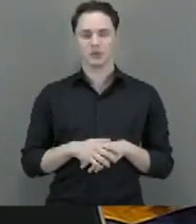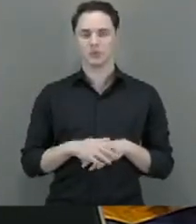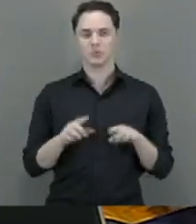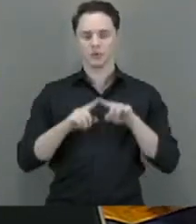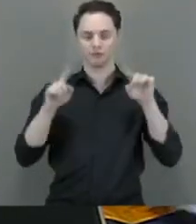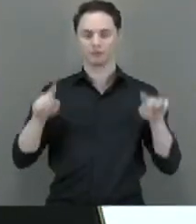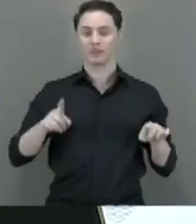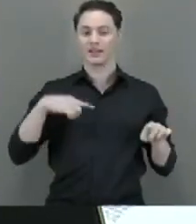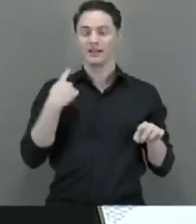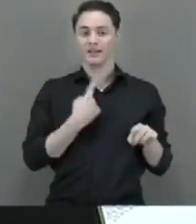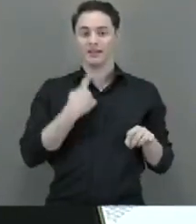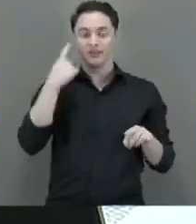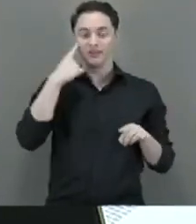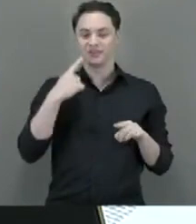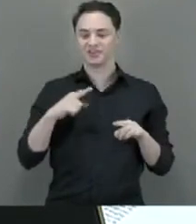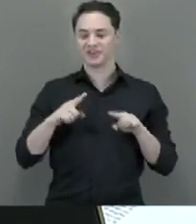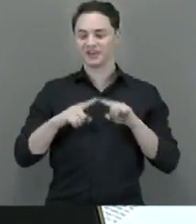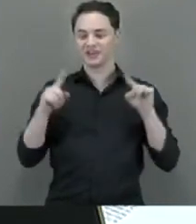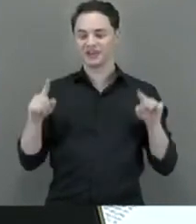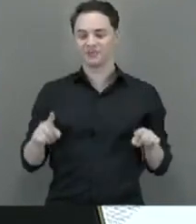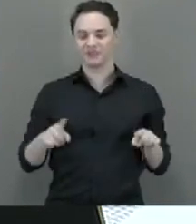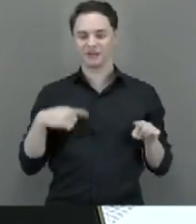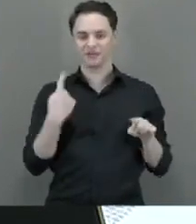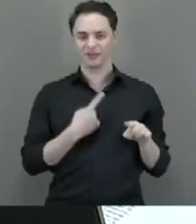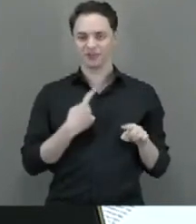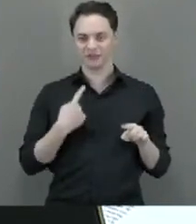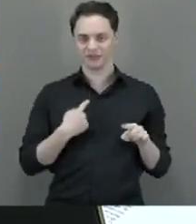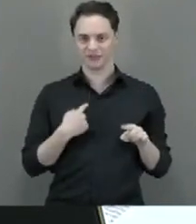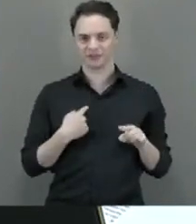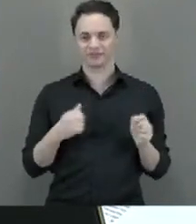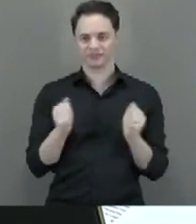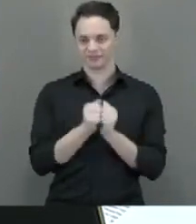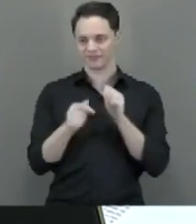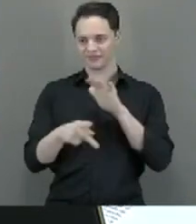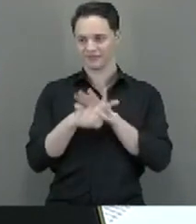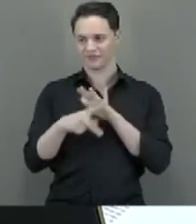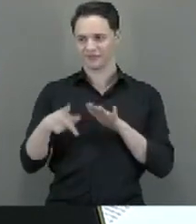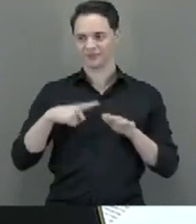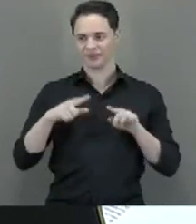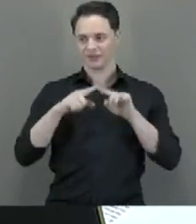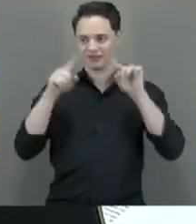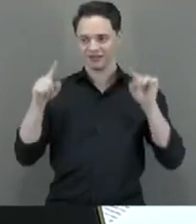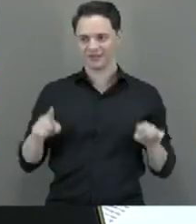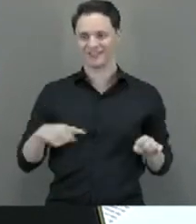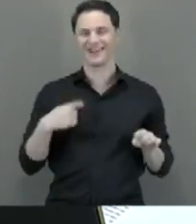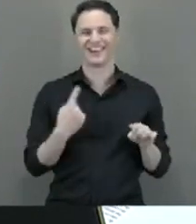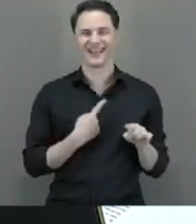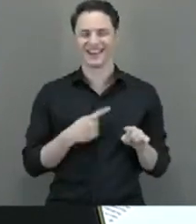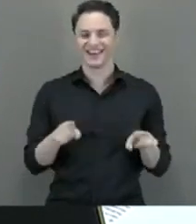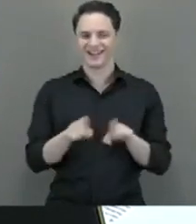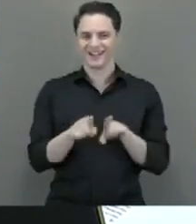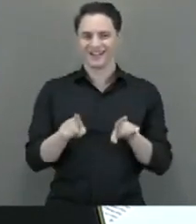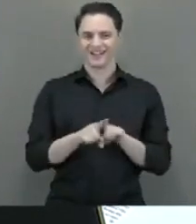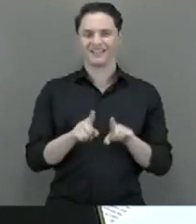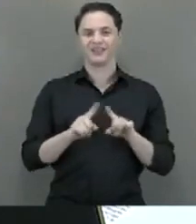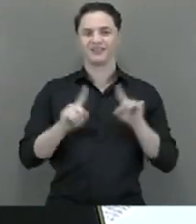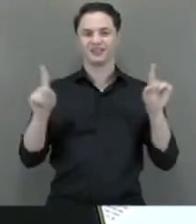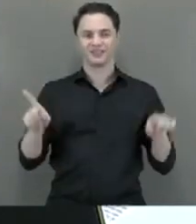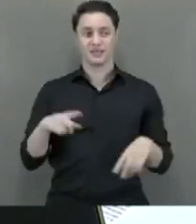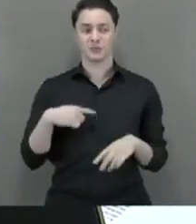é feita no artigo 381, que trata da estrutura e dos elementos da sentença penal.